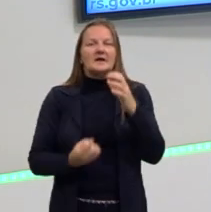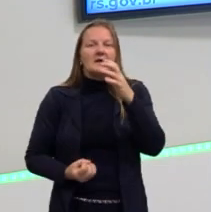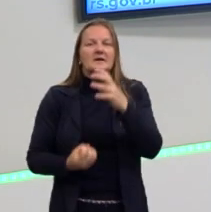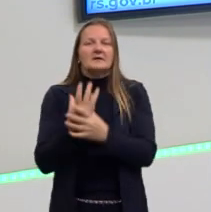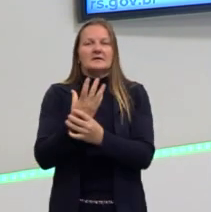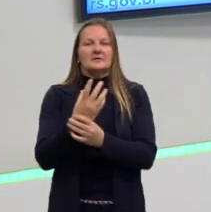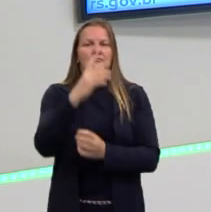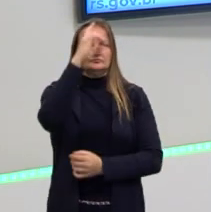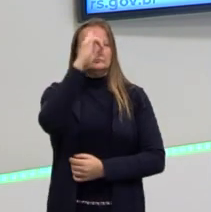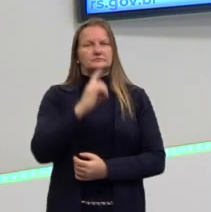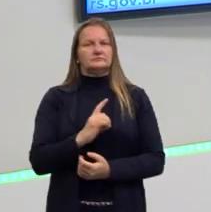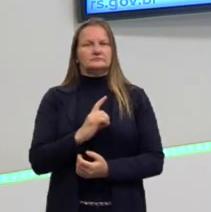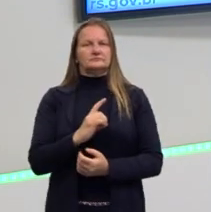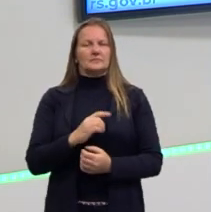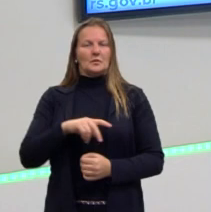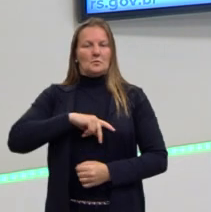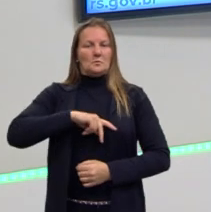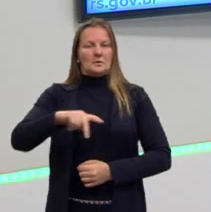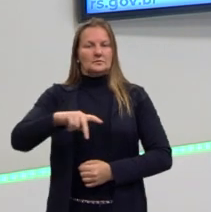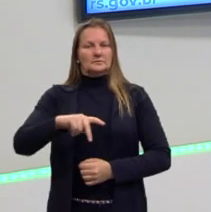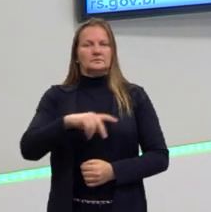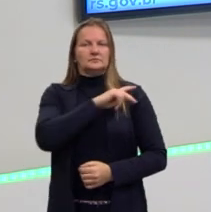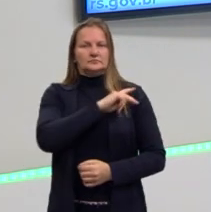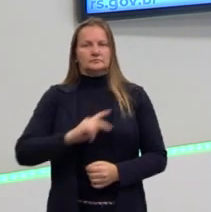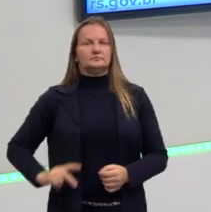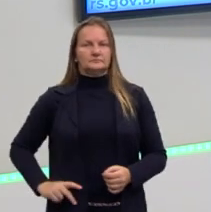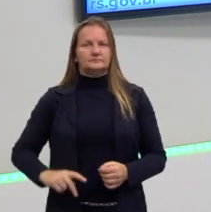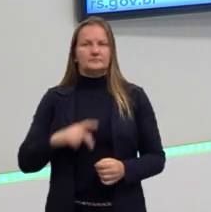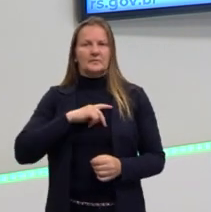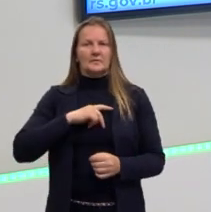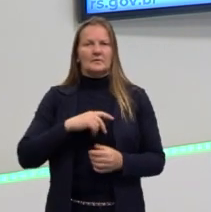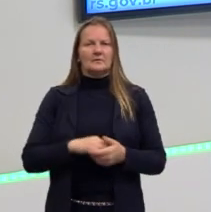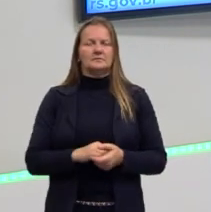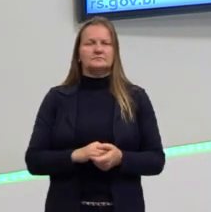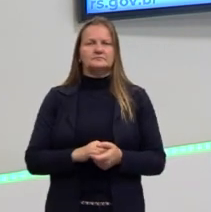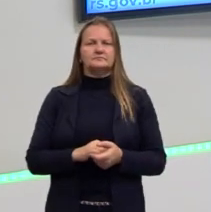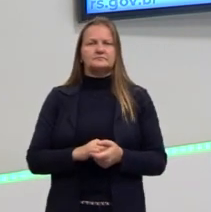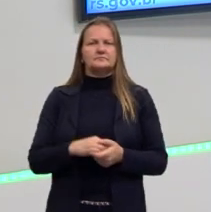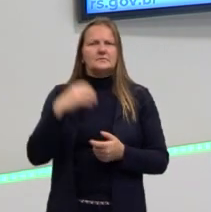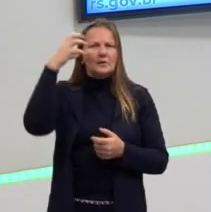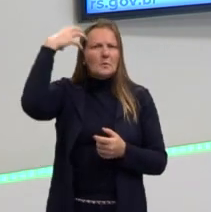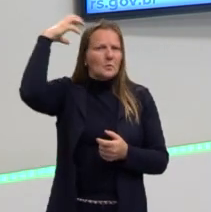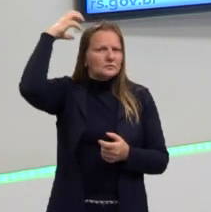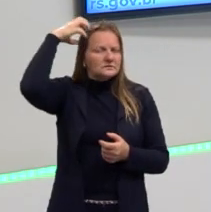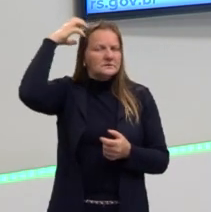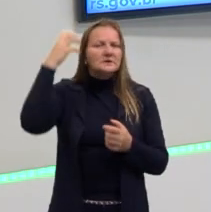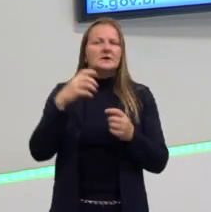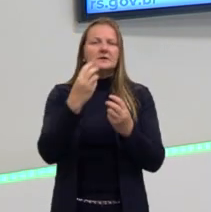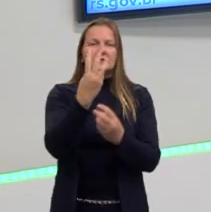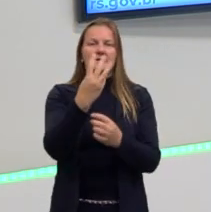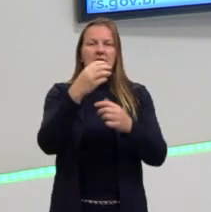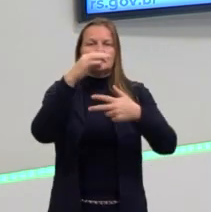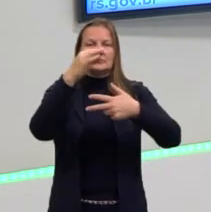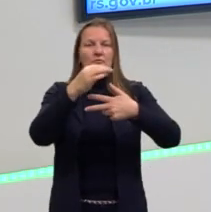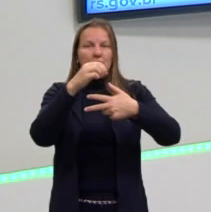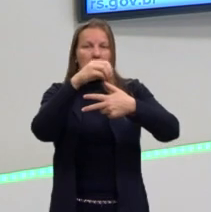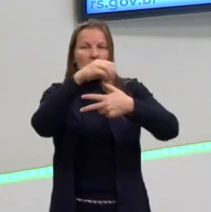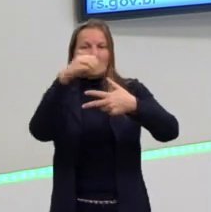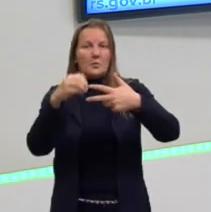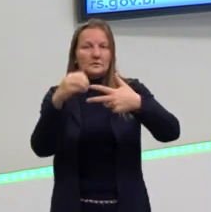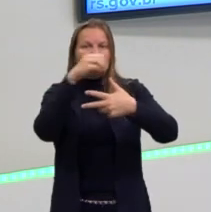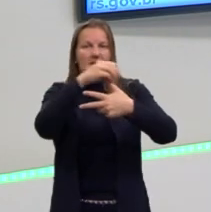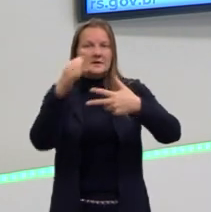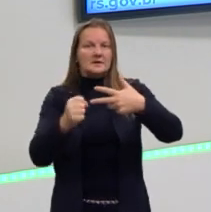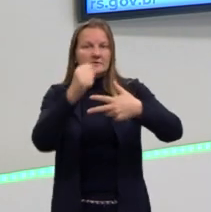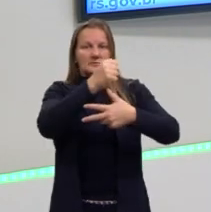o presidencialismo, baseado no Montesquieu, os três poderes, e o Estado Nacional Moderno com o presidencialismo. E